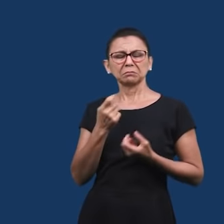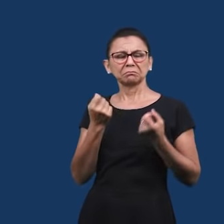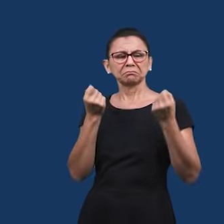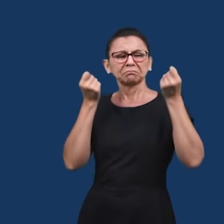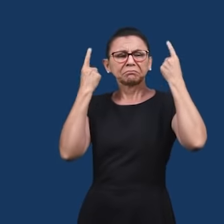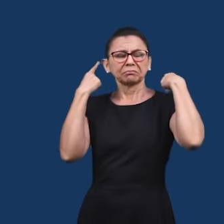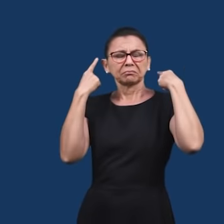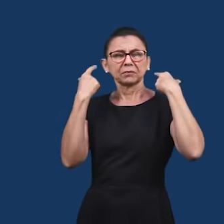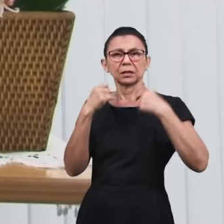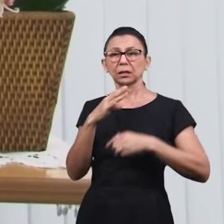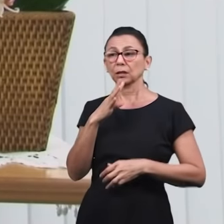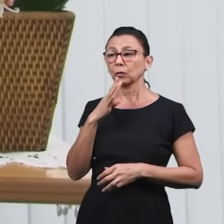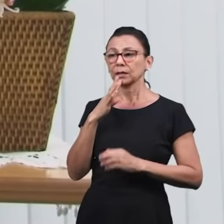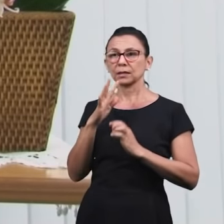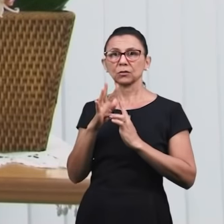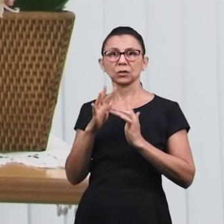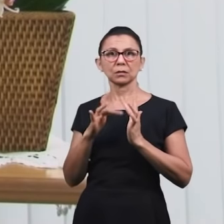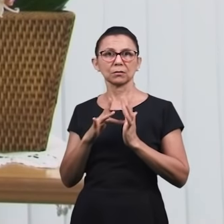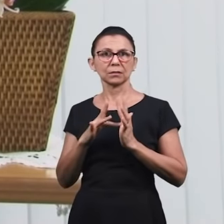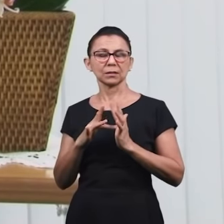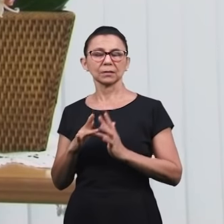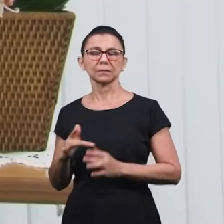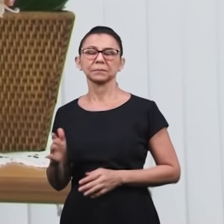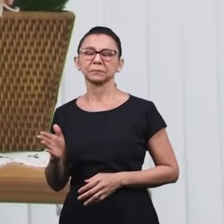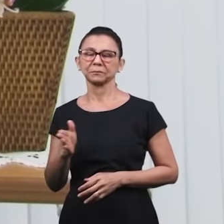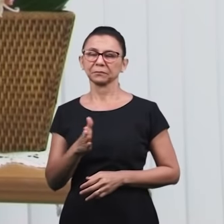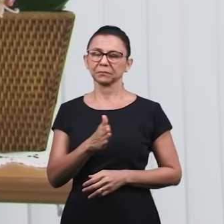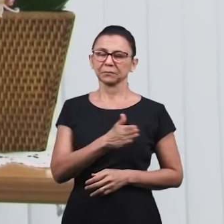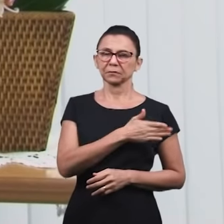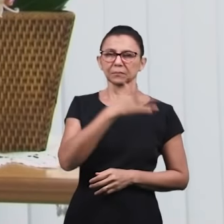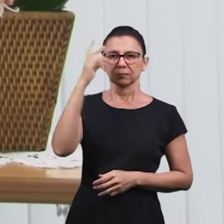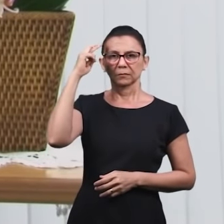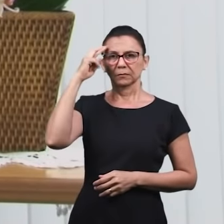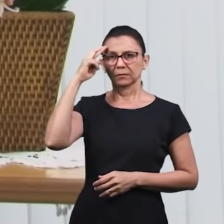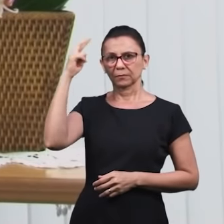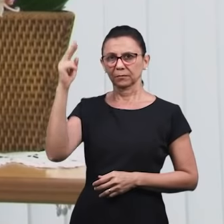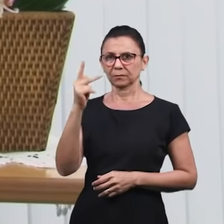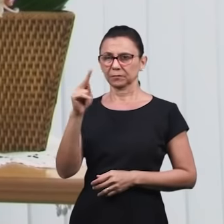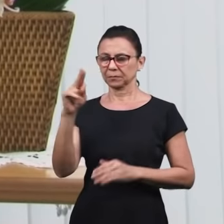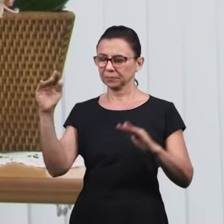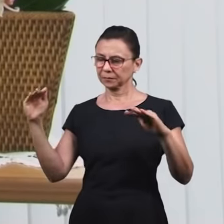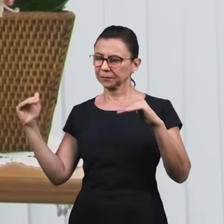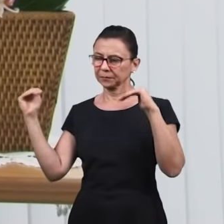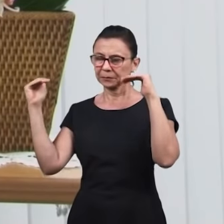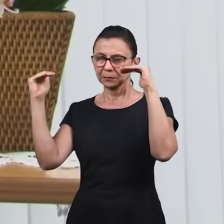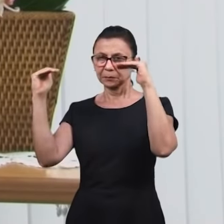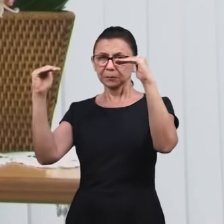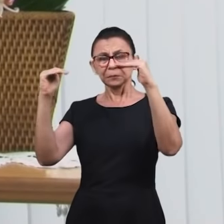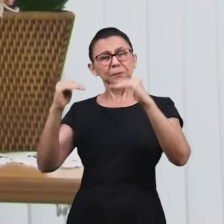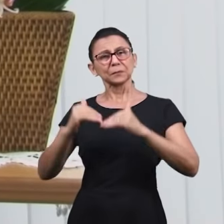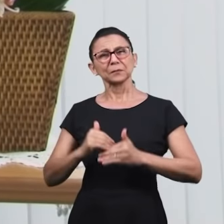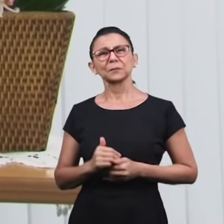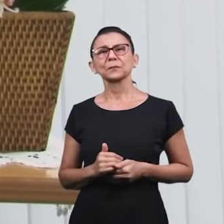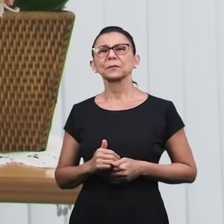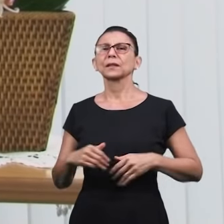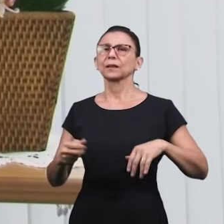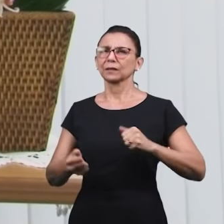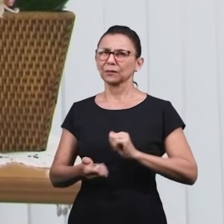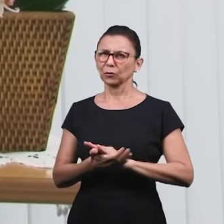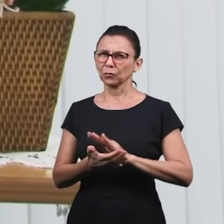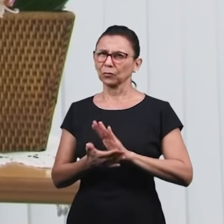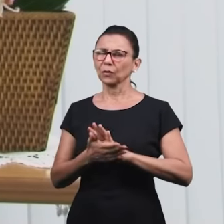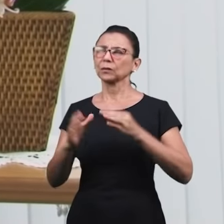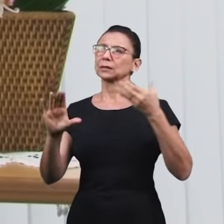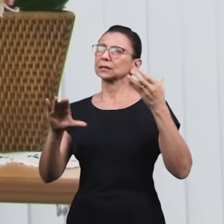conhecessem. Vamos orar. Senhor Deus, nós louvamos ao teu nome mais uma vez. Porque já